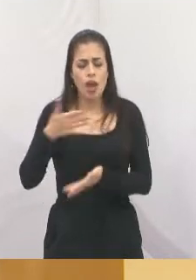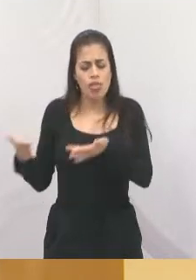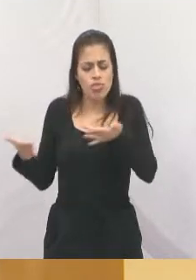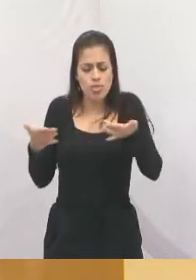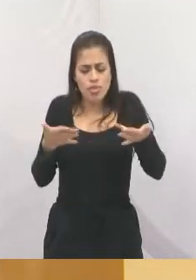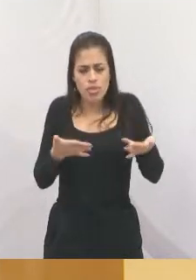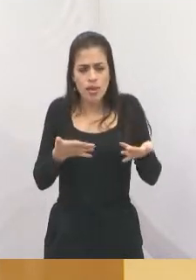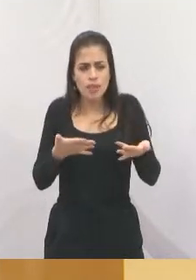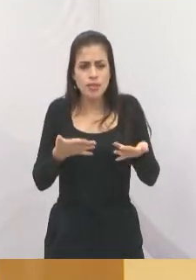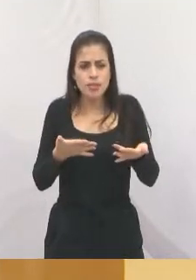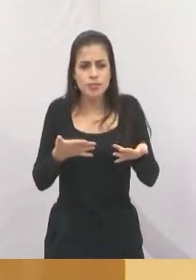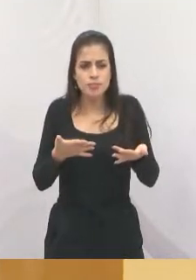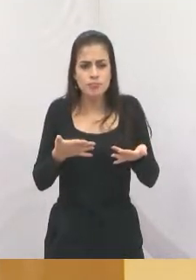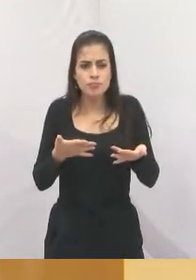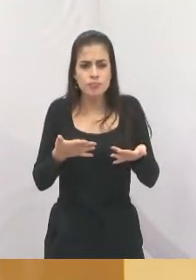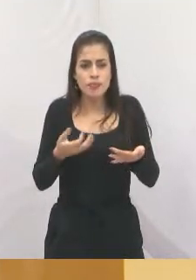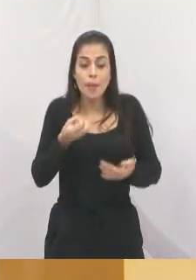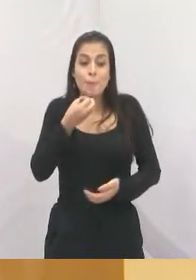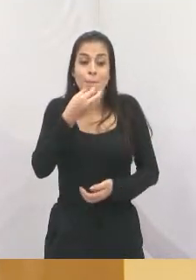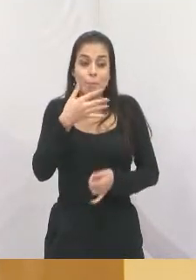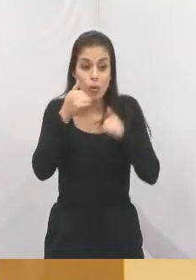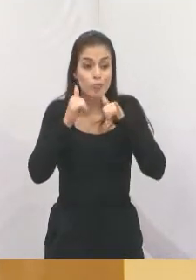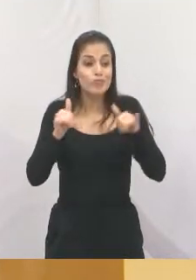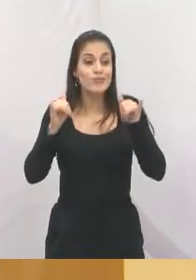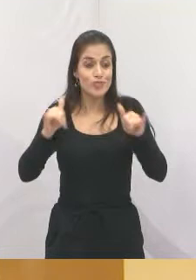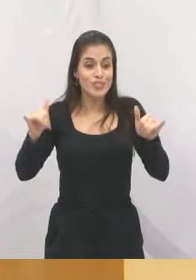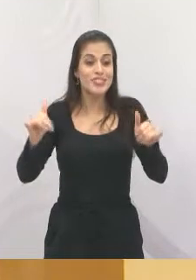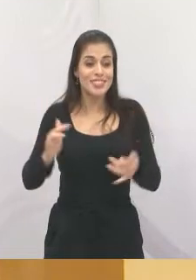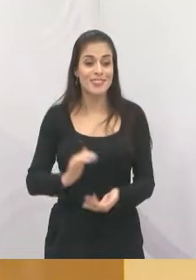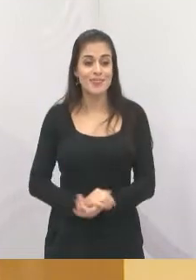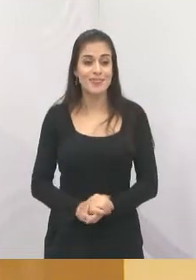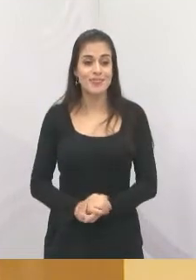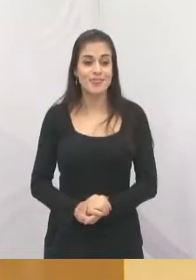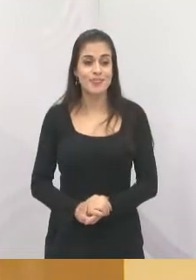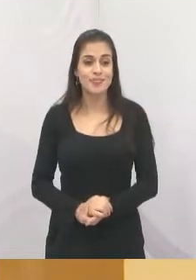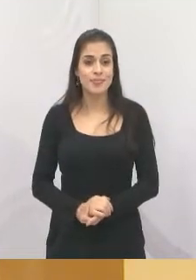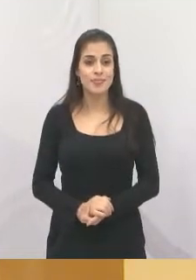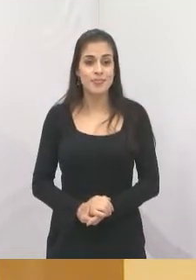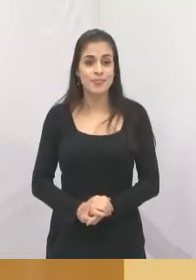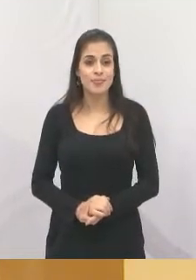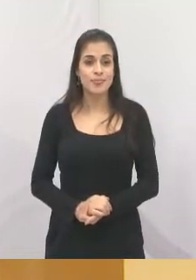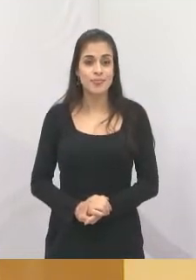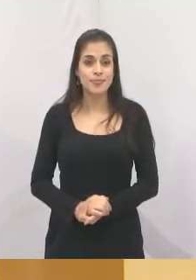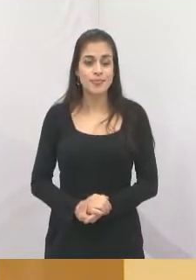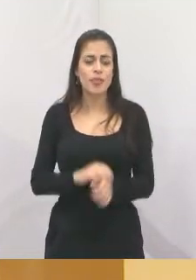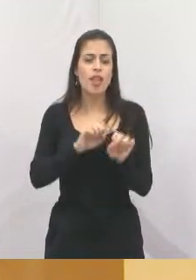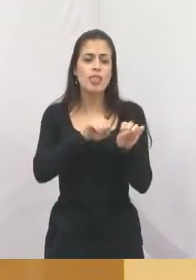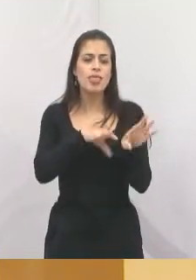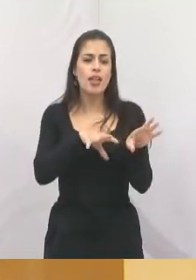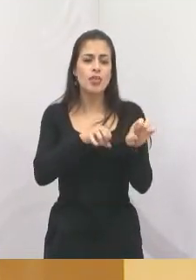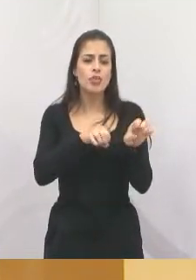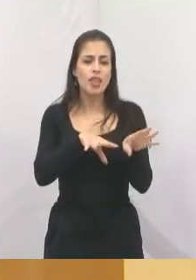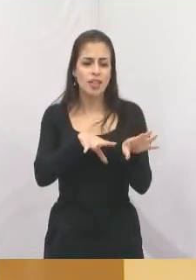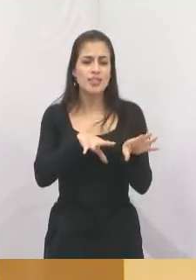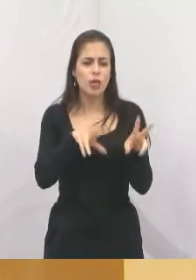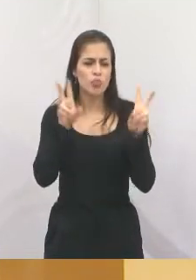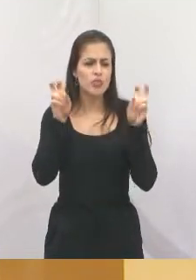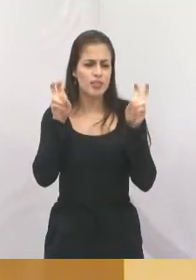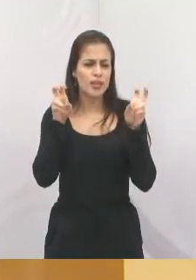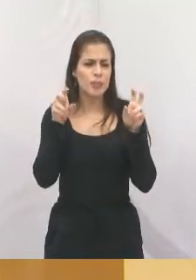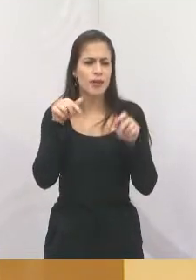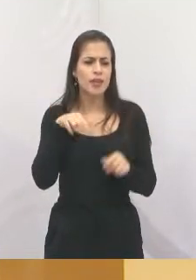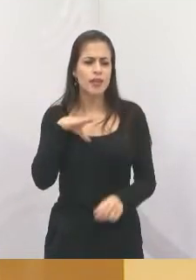a vocês algumas boas notícias, falando um pouquinho na questão da educação aqui em Jacareí.